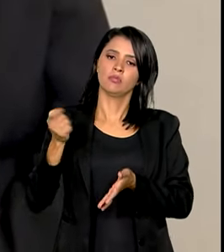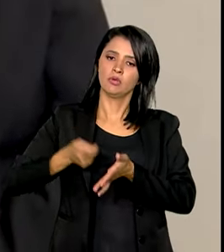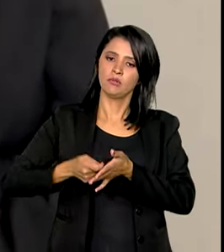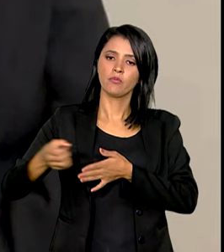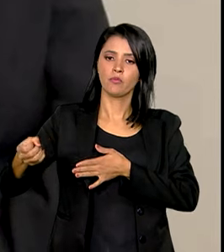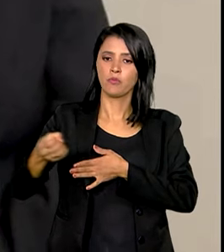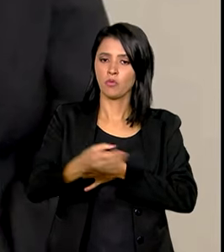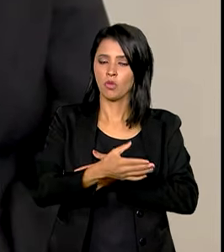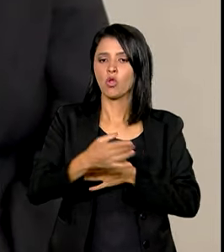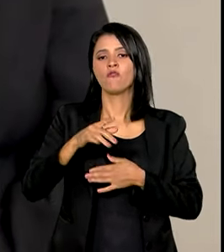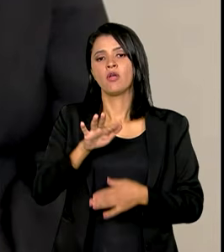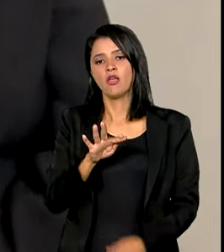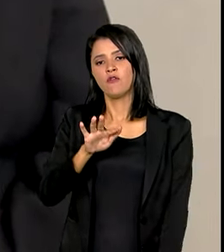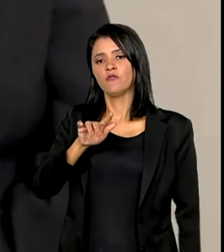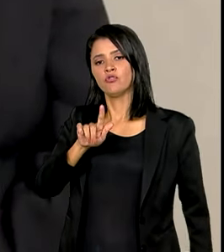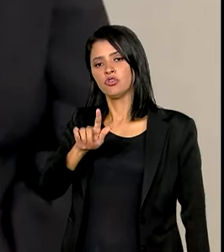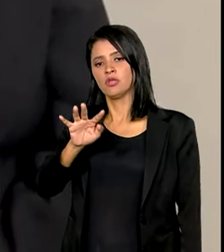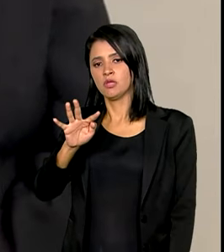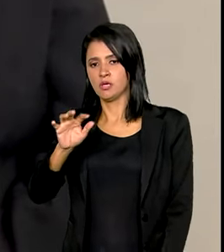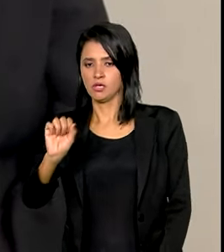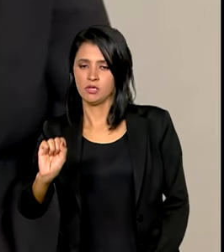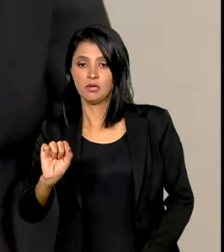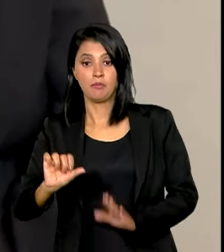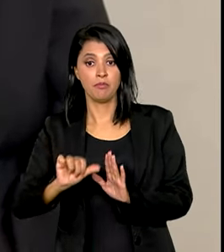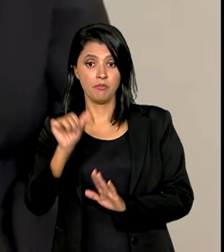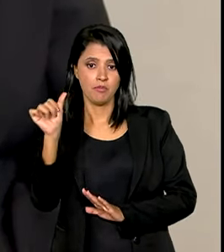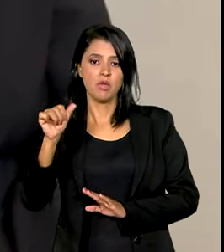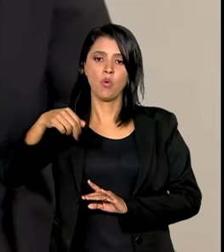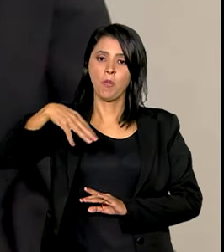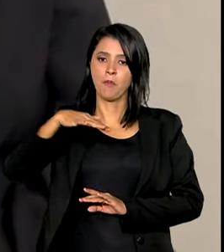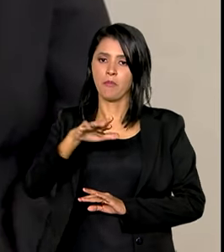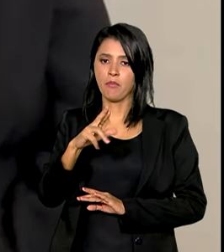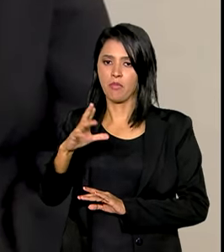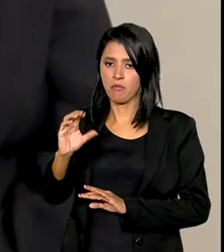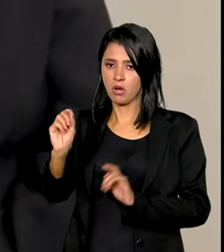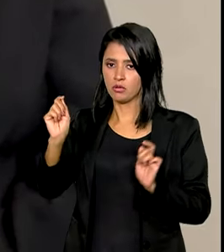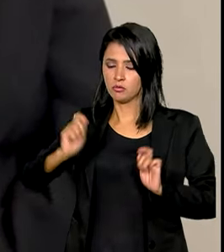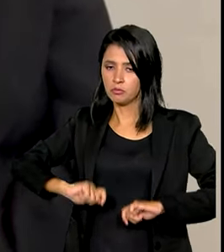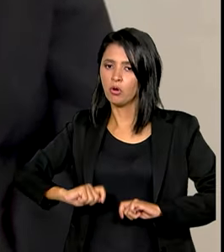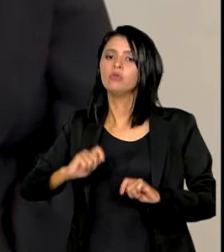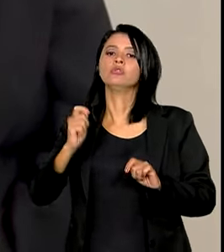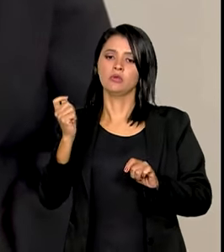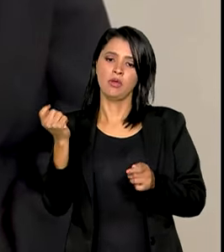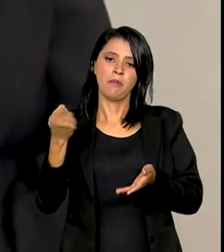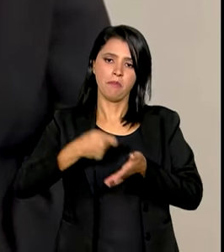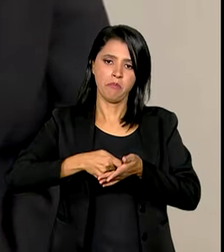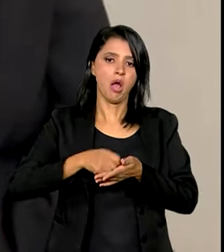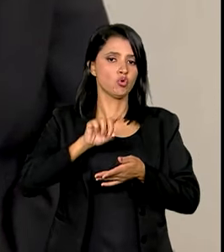das novas guias do FGTS, que a partir de 1º de março deste ano podem ser pagas somente via PIX.